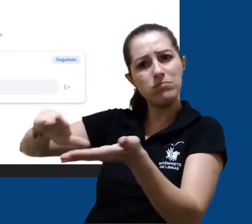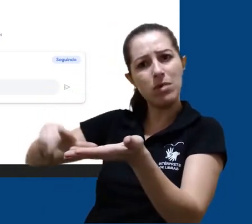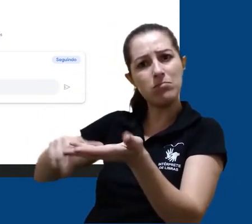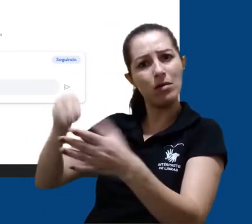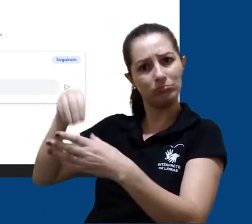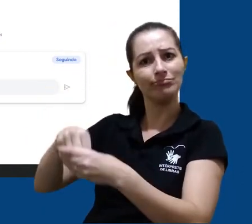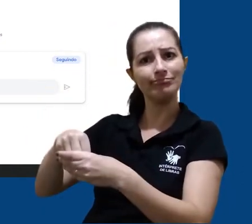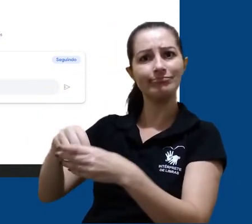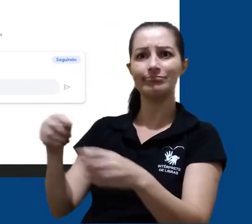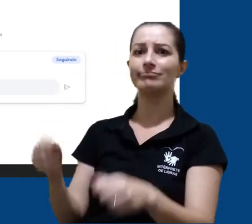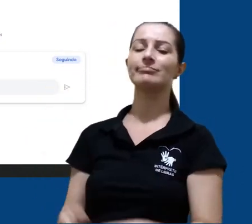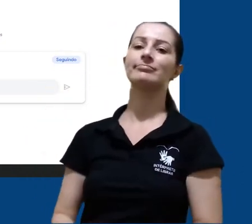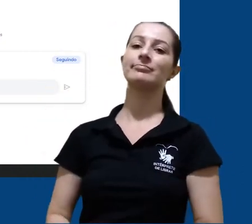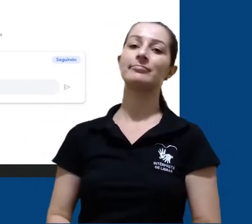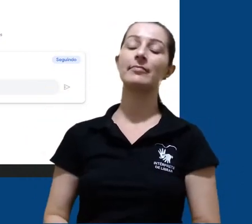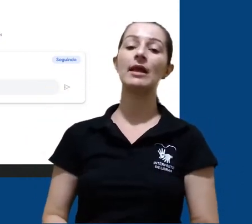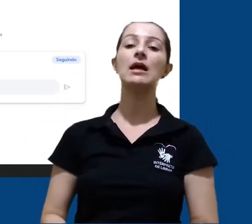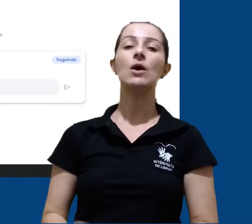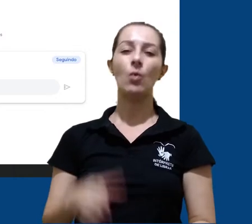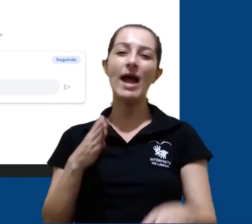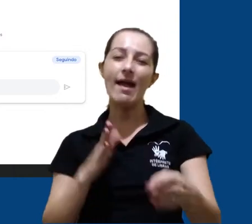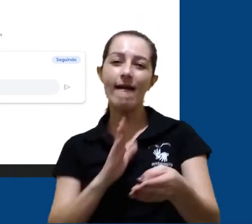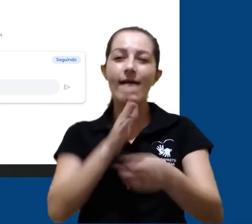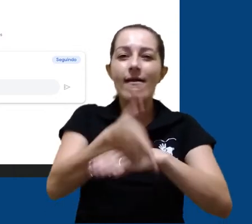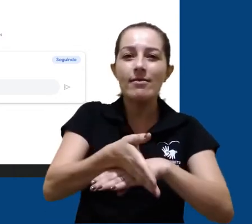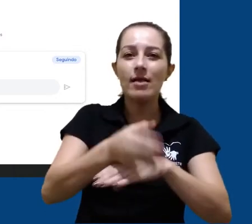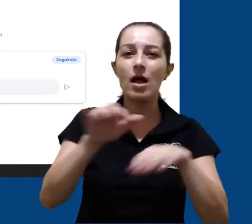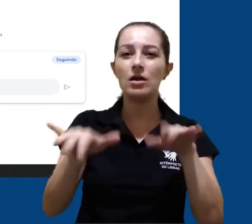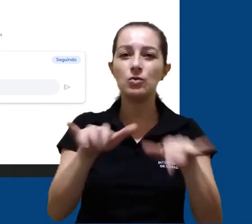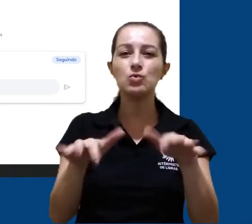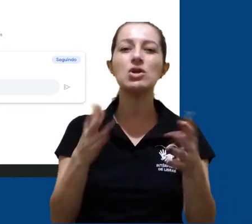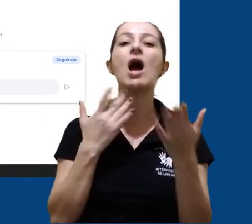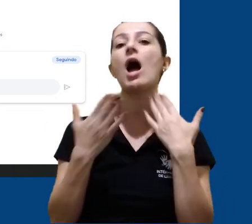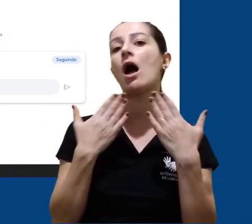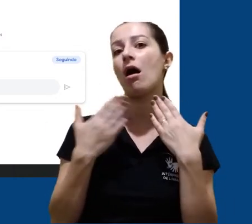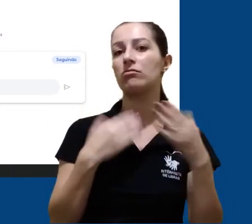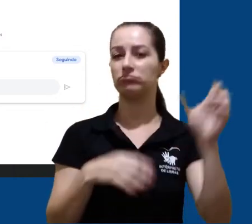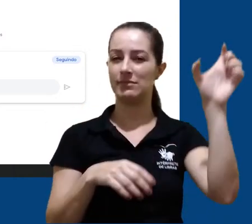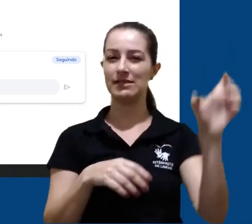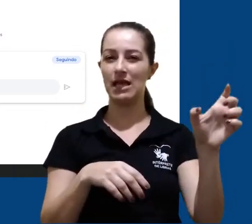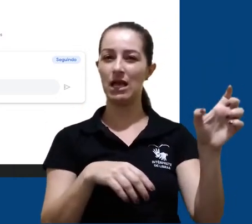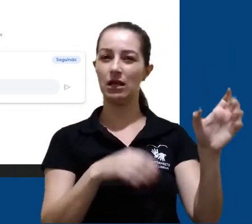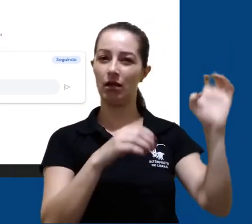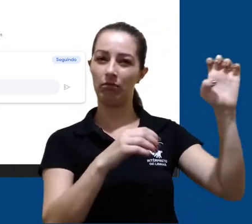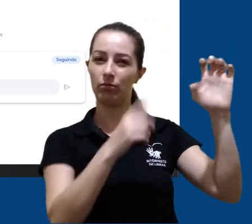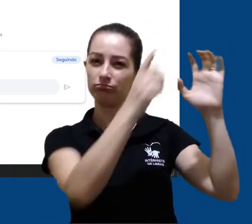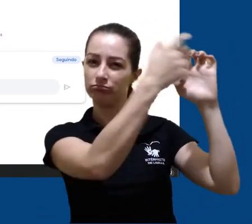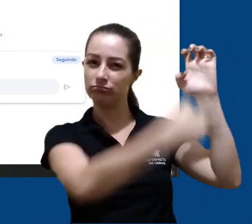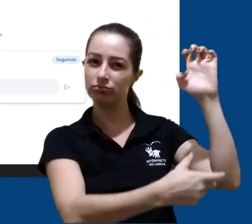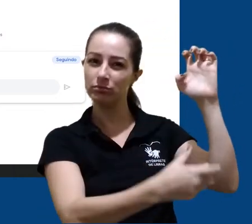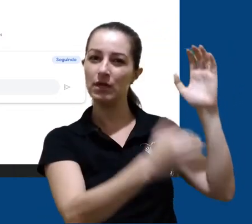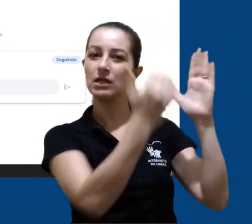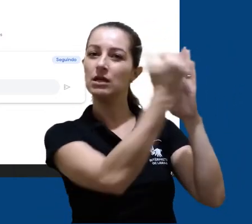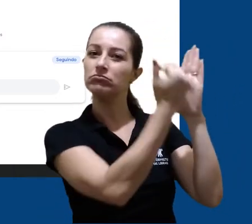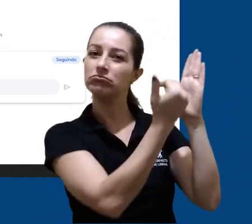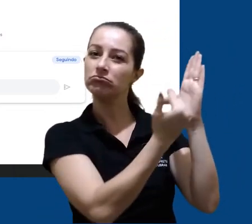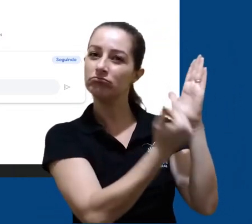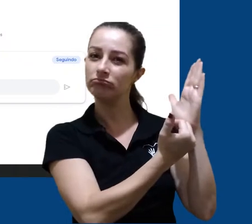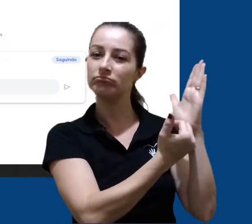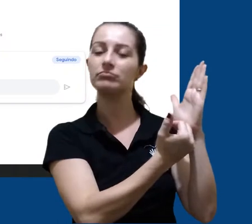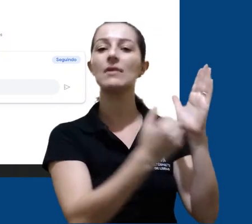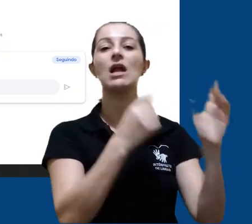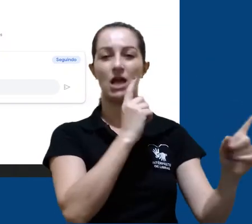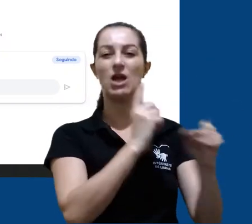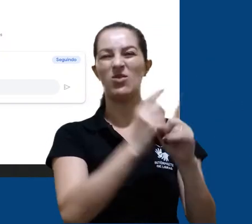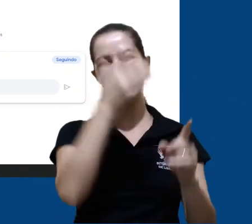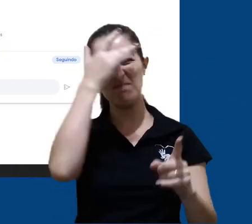pessoas ao mesmo tempo. Ao entrar no Google Chat, no lado esquerdo da tela, clicamos na primeira caixa